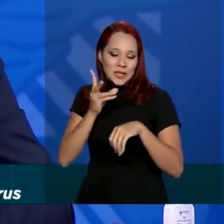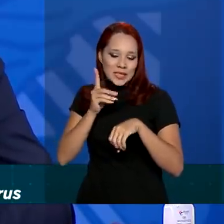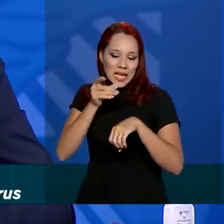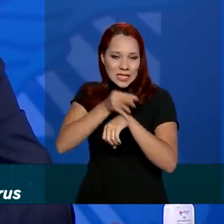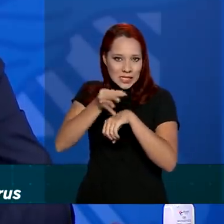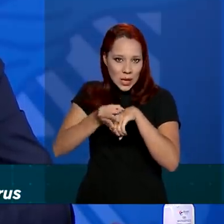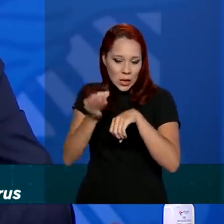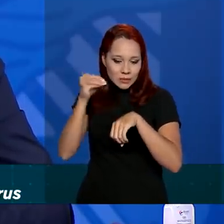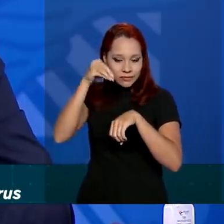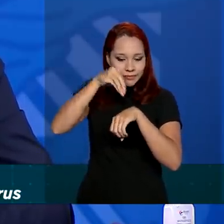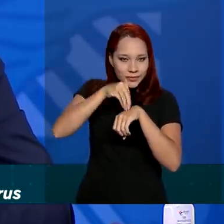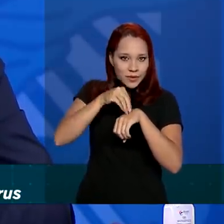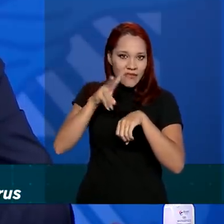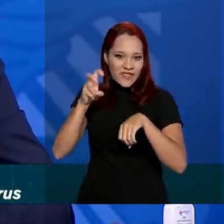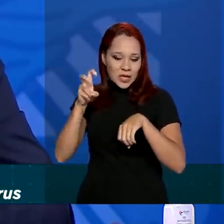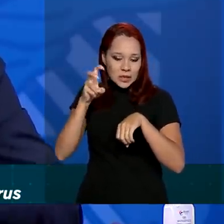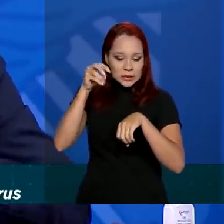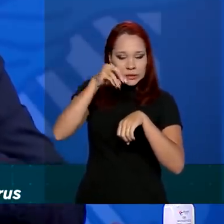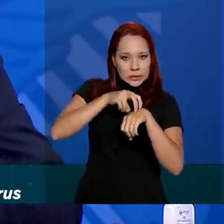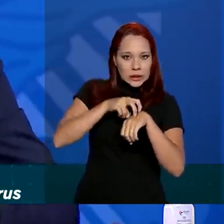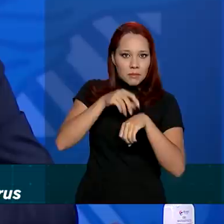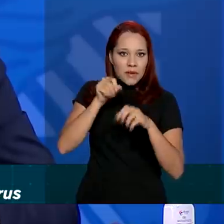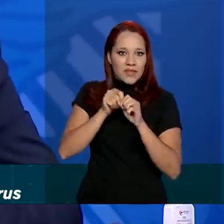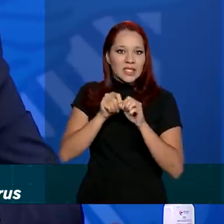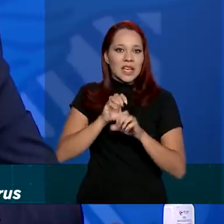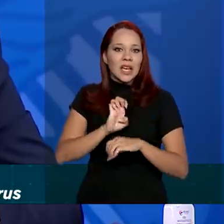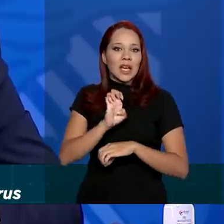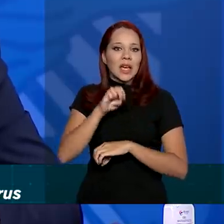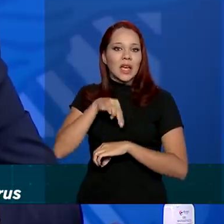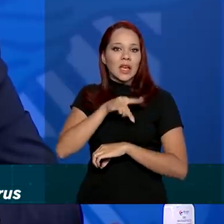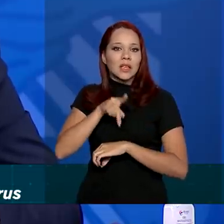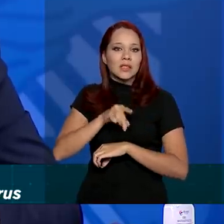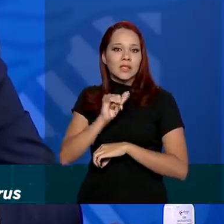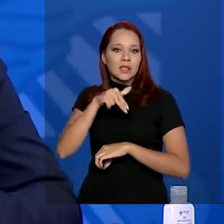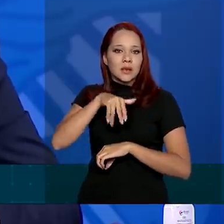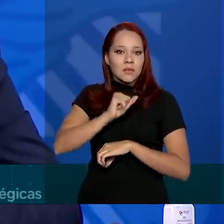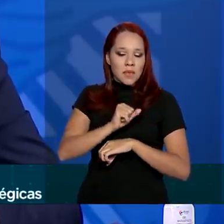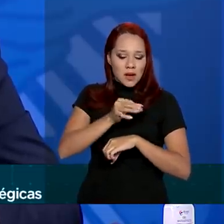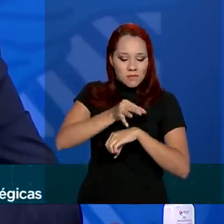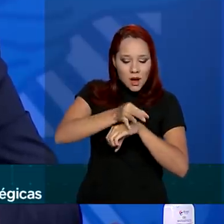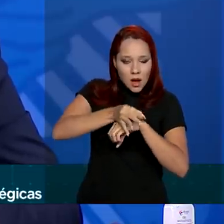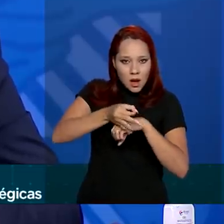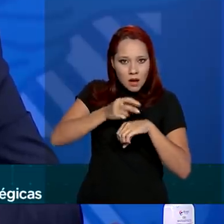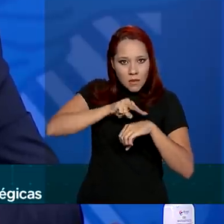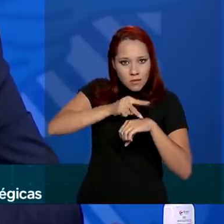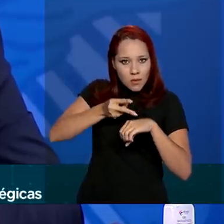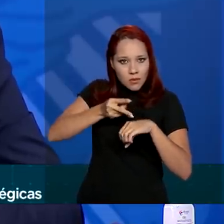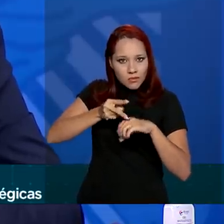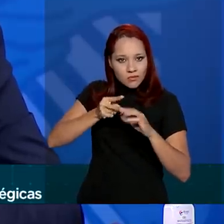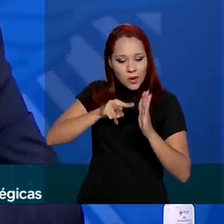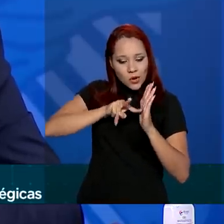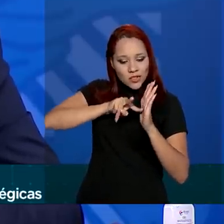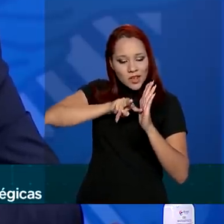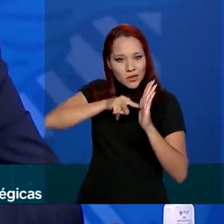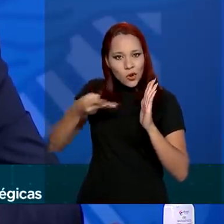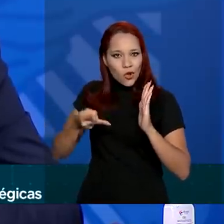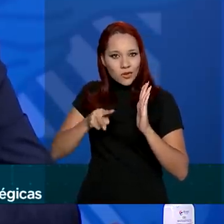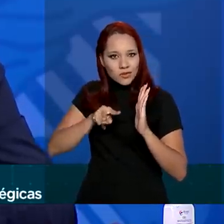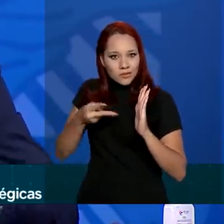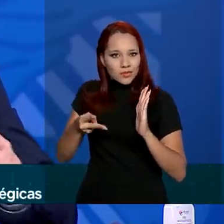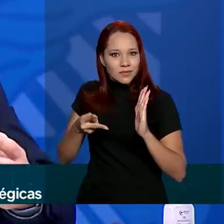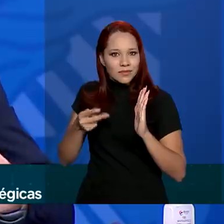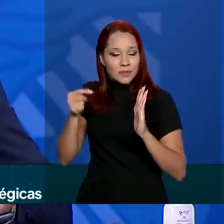genética para produzir algumas enzimas para que ele possa se replicar. Esse medicamento, e a